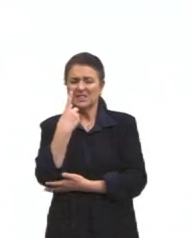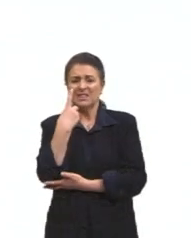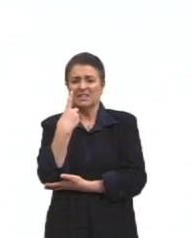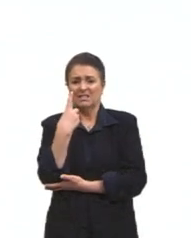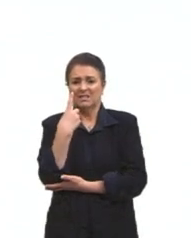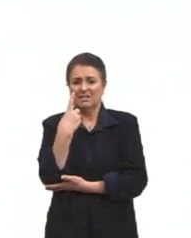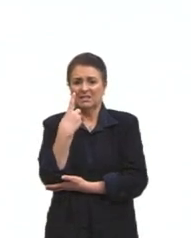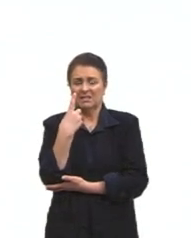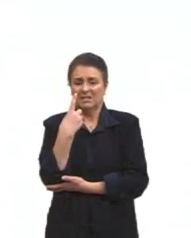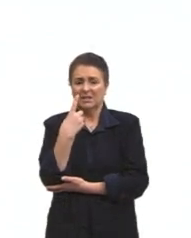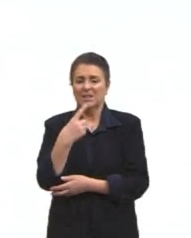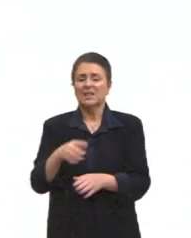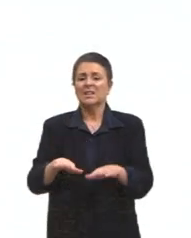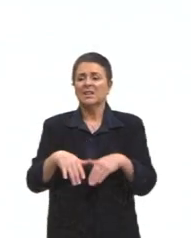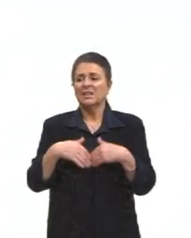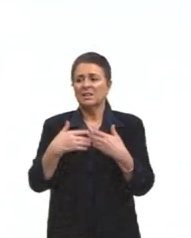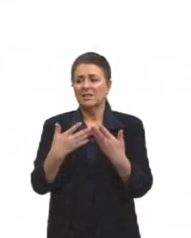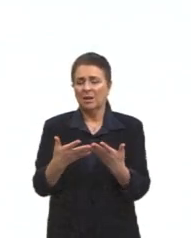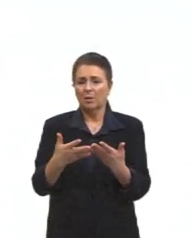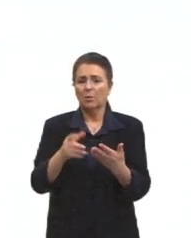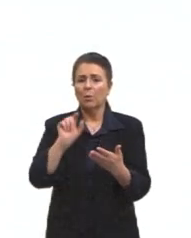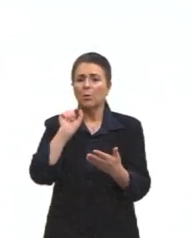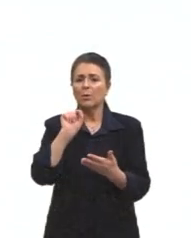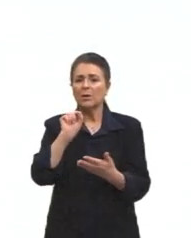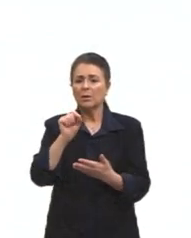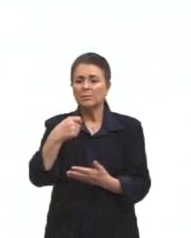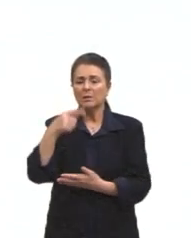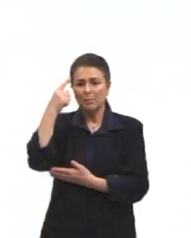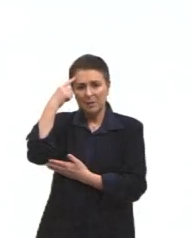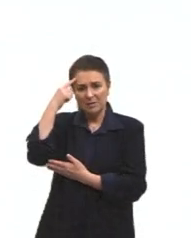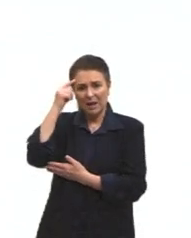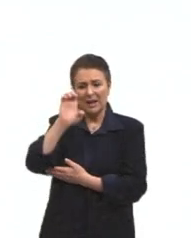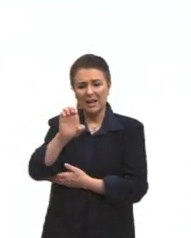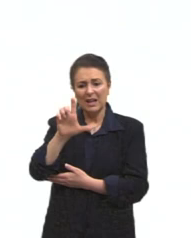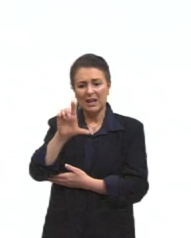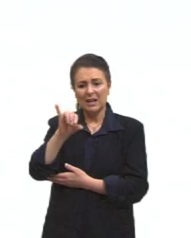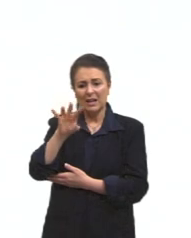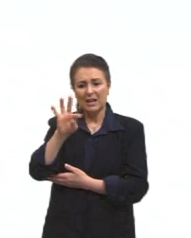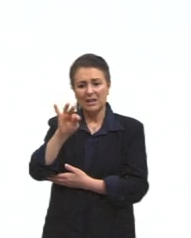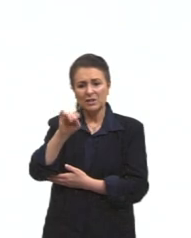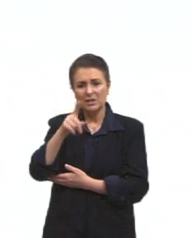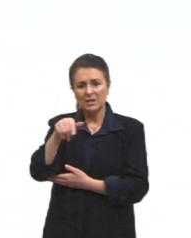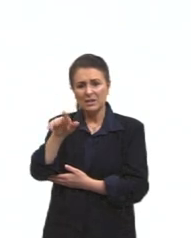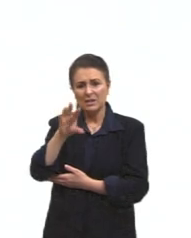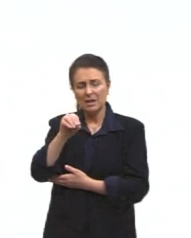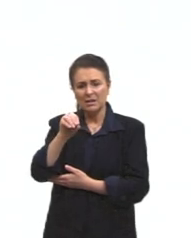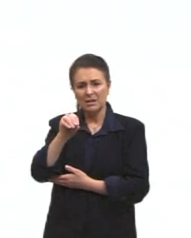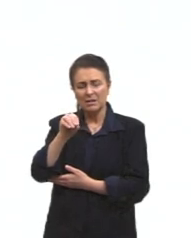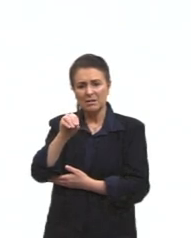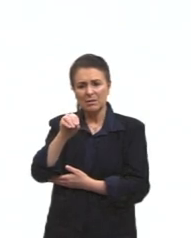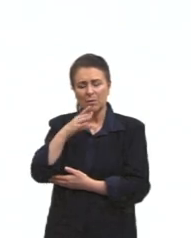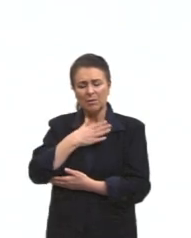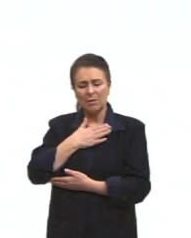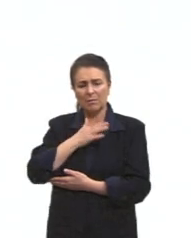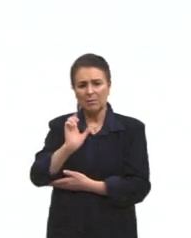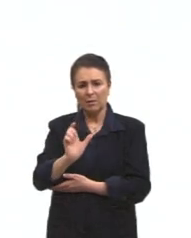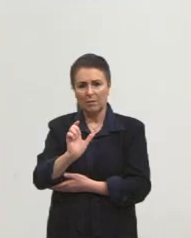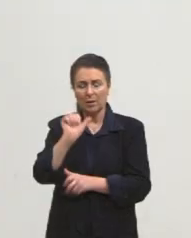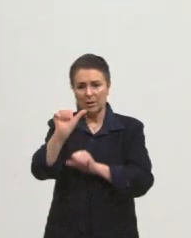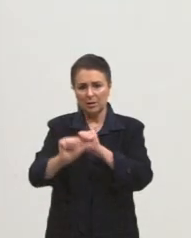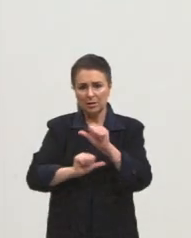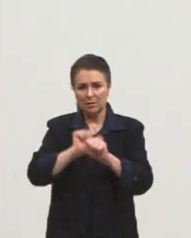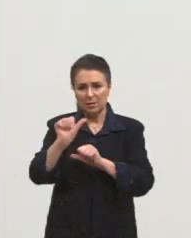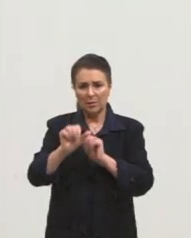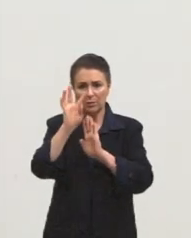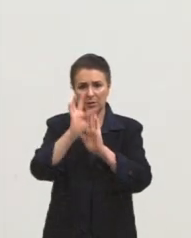é que tá. Então, o que que eu tenho que pensar por elitização da palavra? Eu quero transformar esse meu texto de redação em